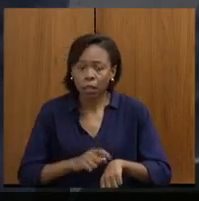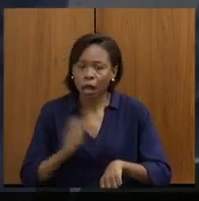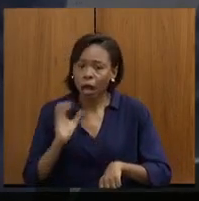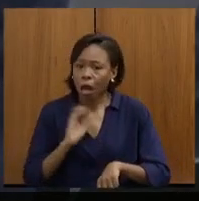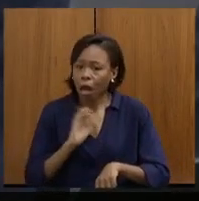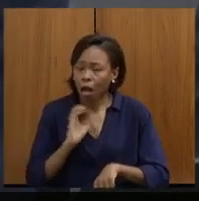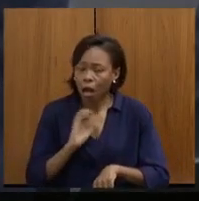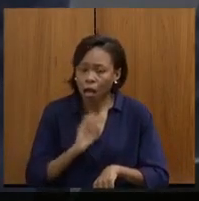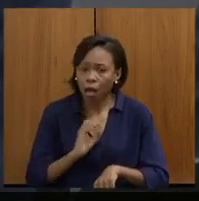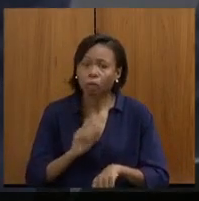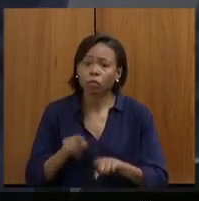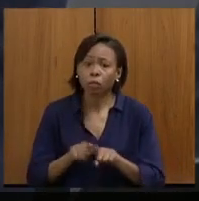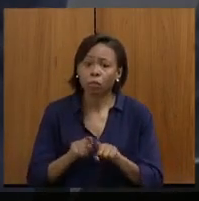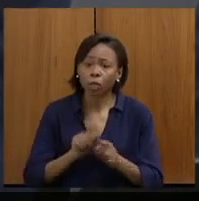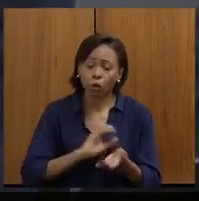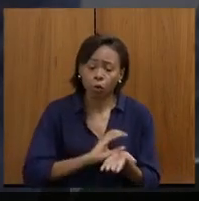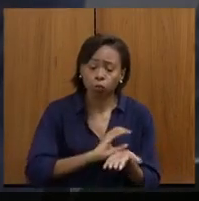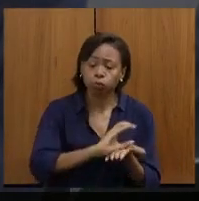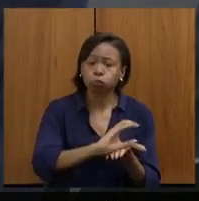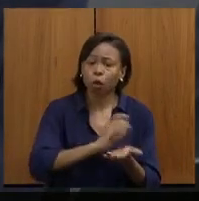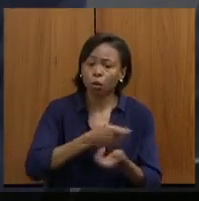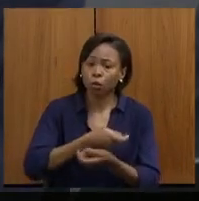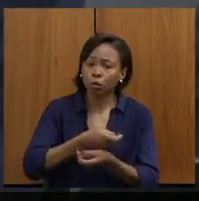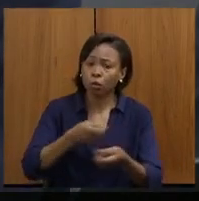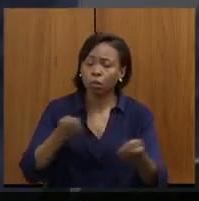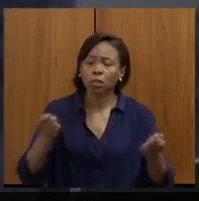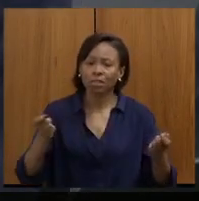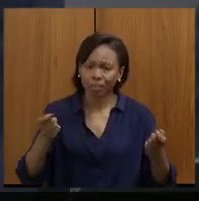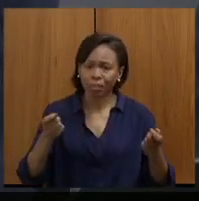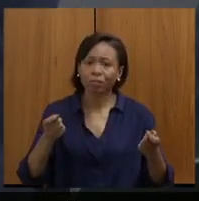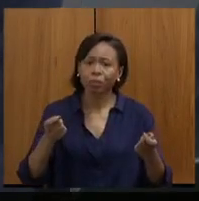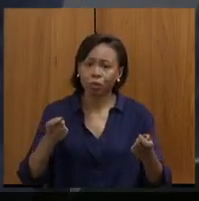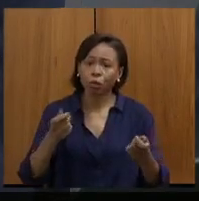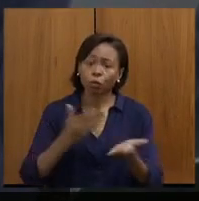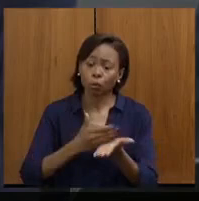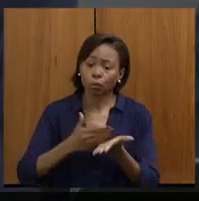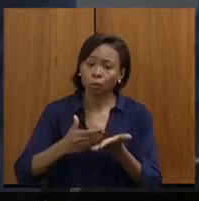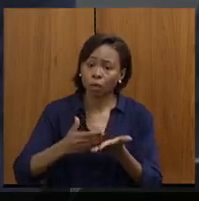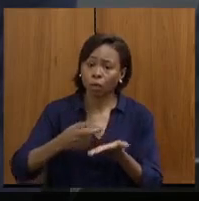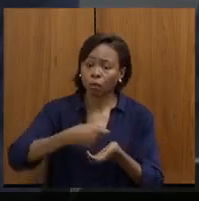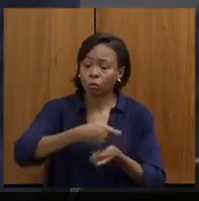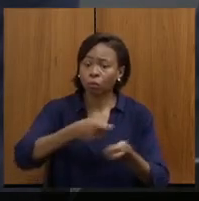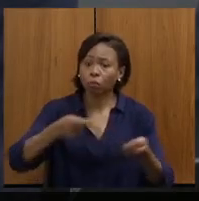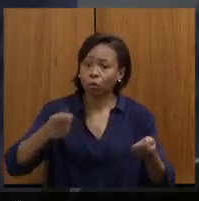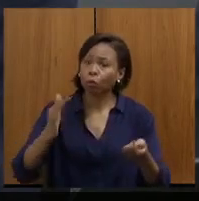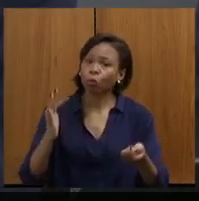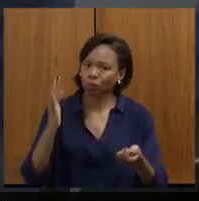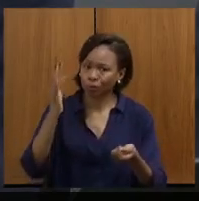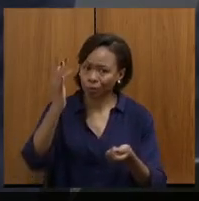distribuição dos recursos já postos e nessa distribuição futura. Então,